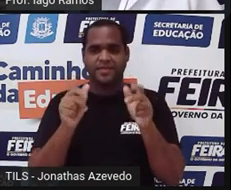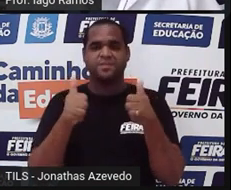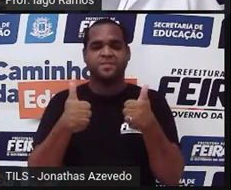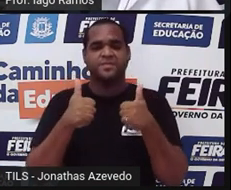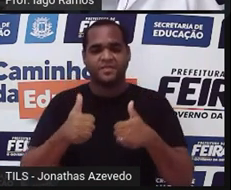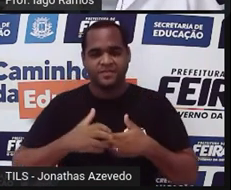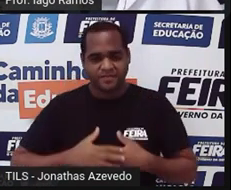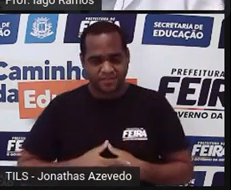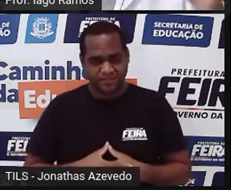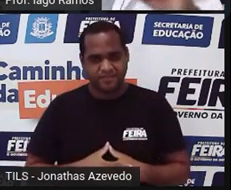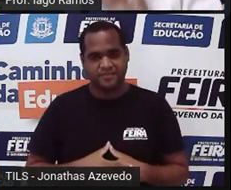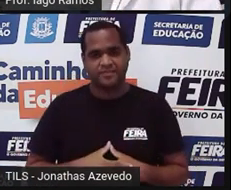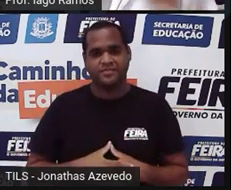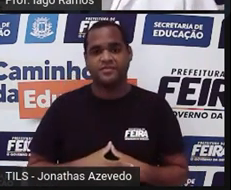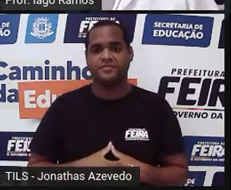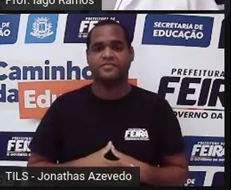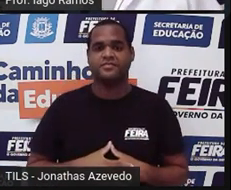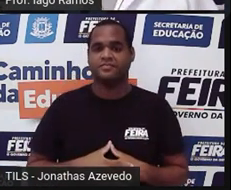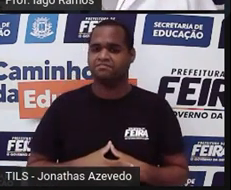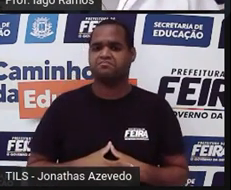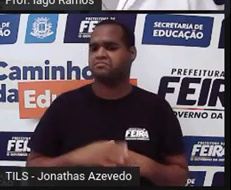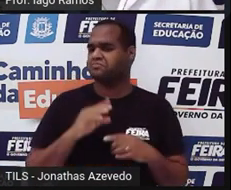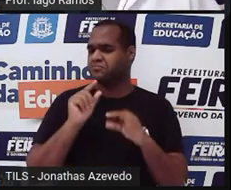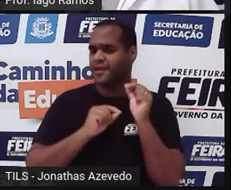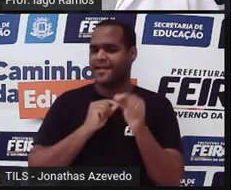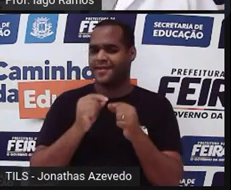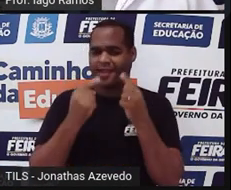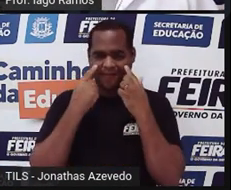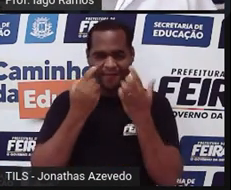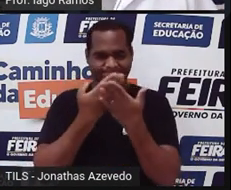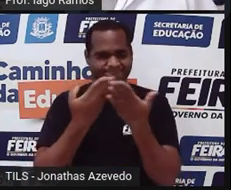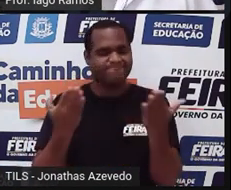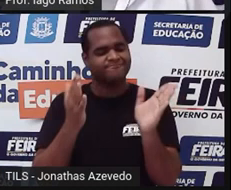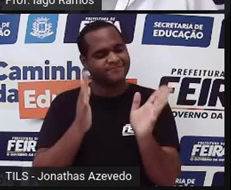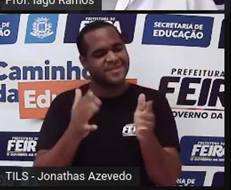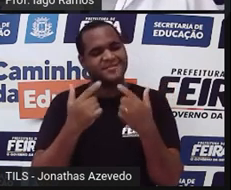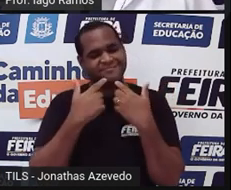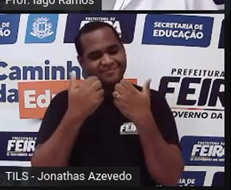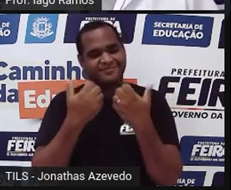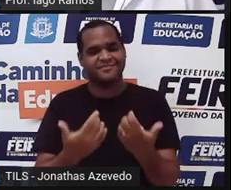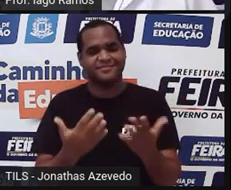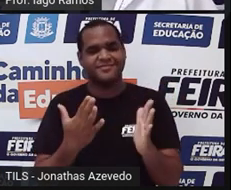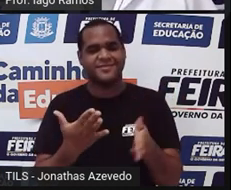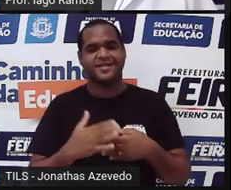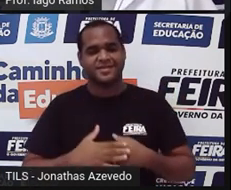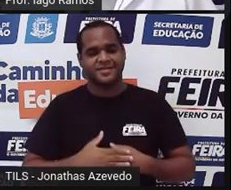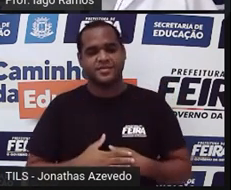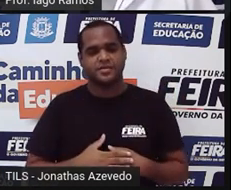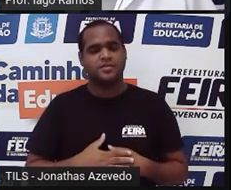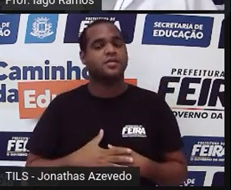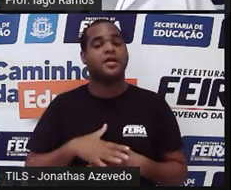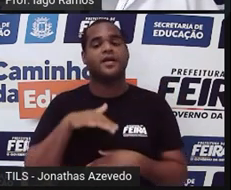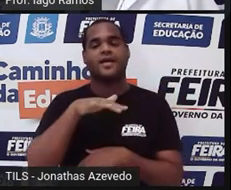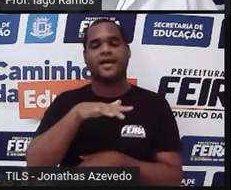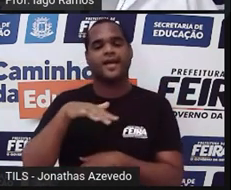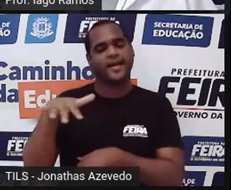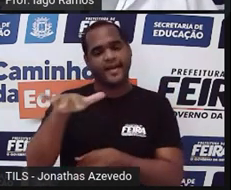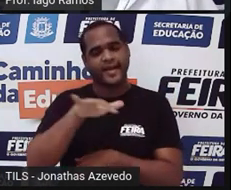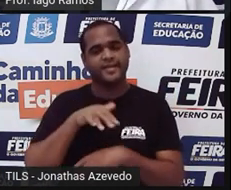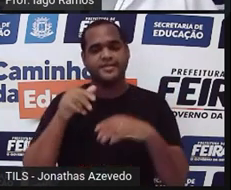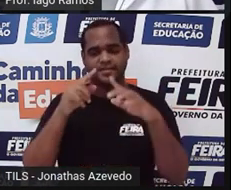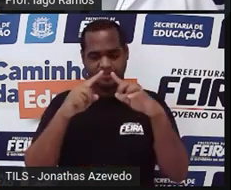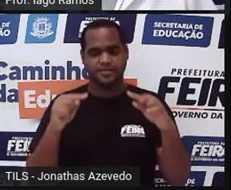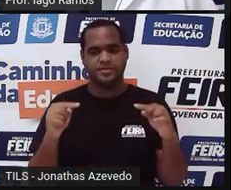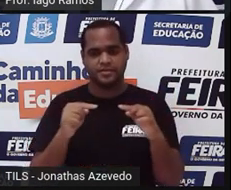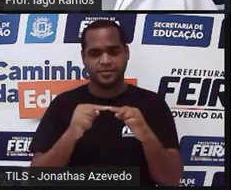Bom, né? O que já vimos, eu já acabei dizendo, que foi a parte do cálculo